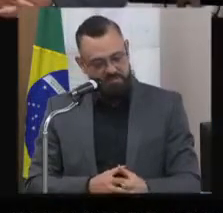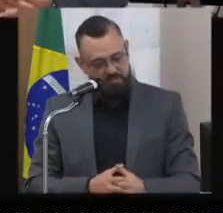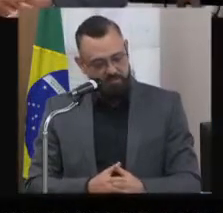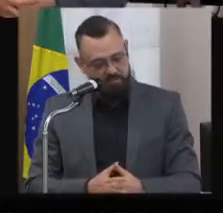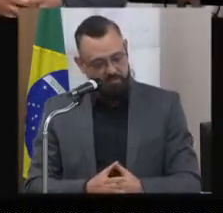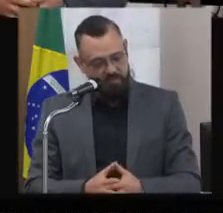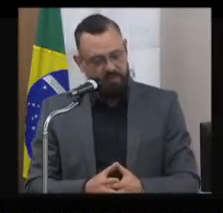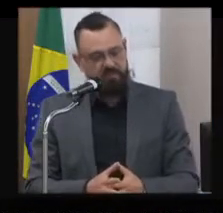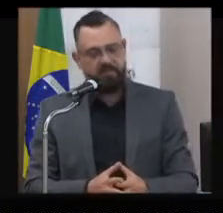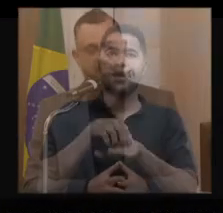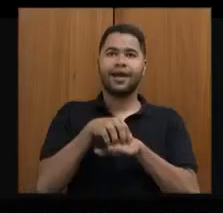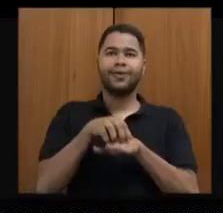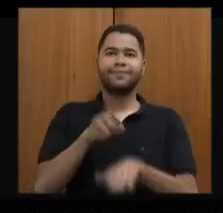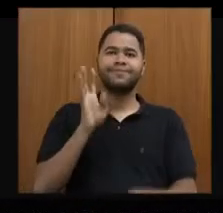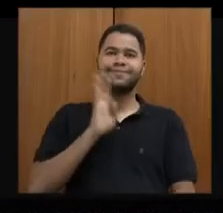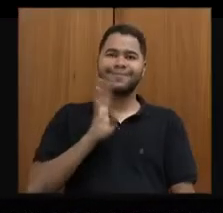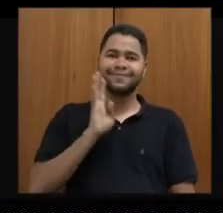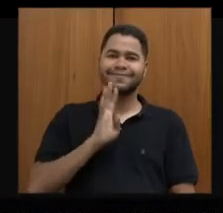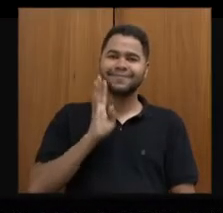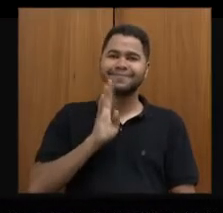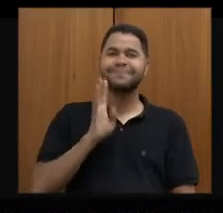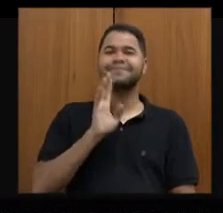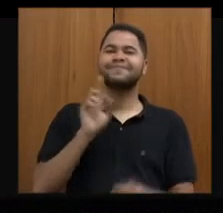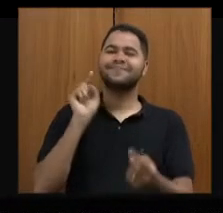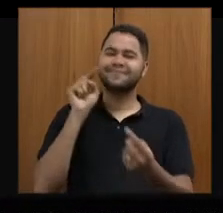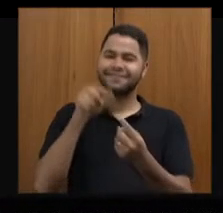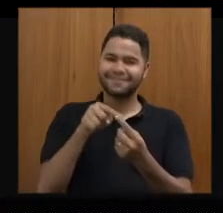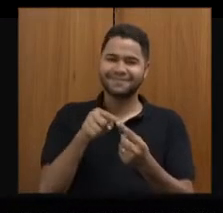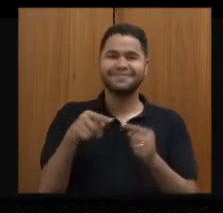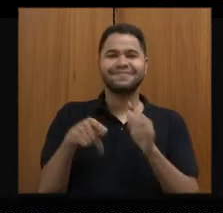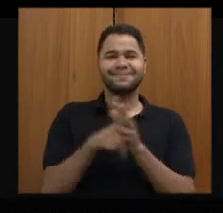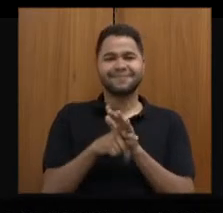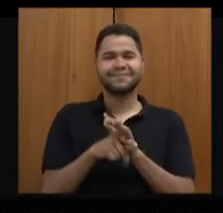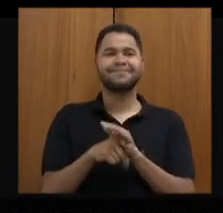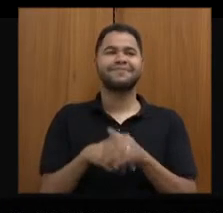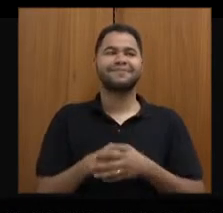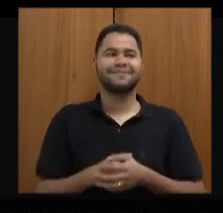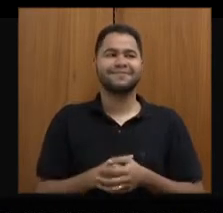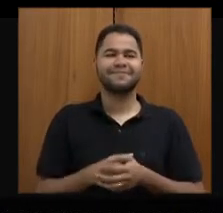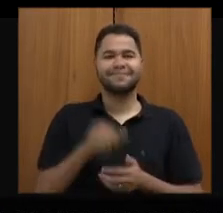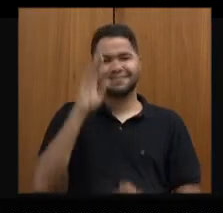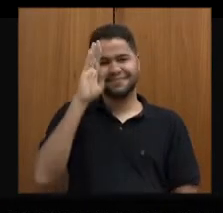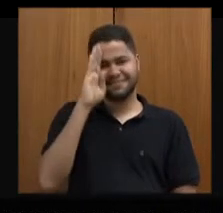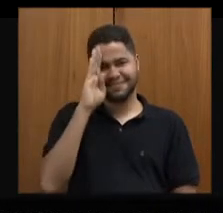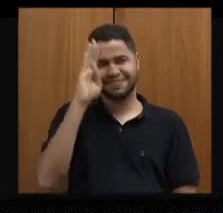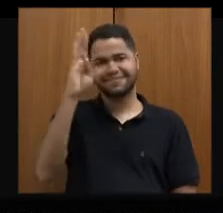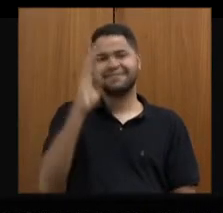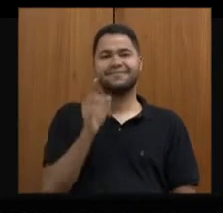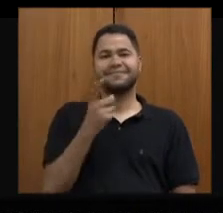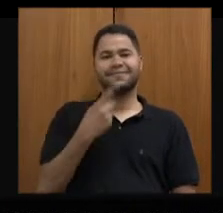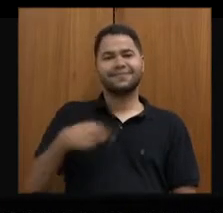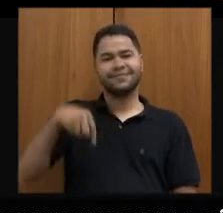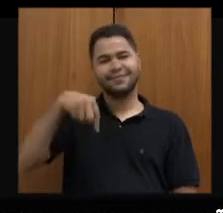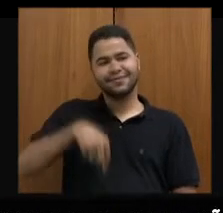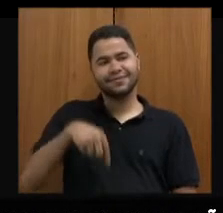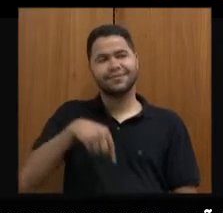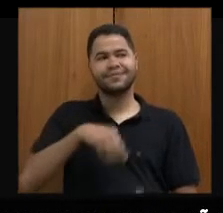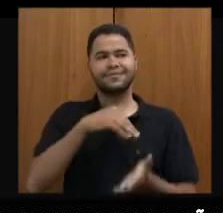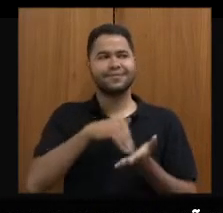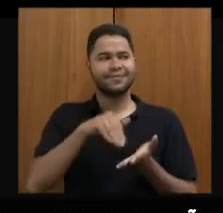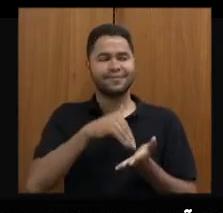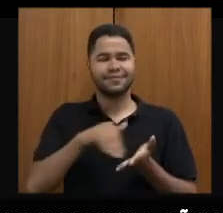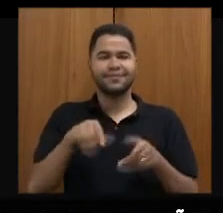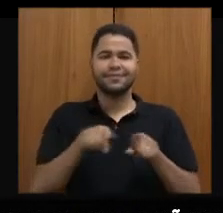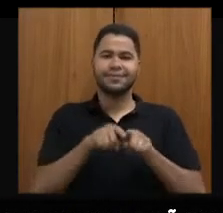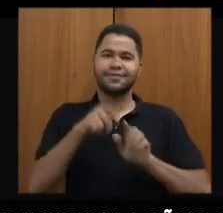na geração de emprego e renda, que é a meta primordial, principal, que nós temos na secretaria e os